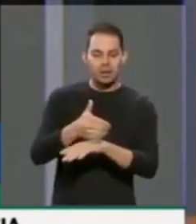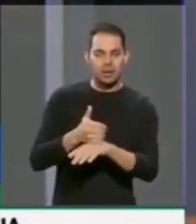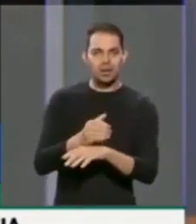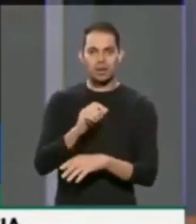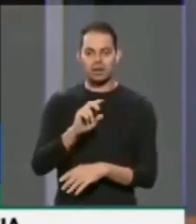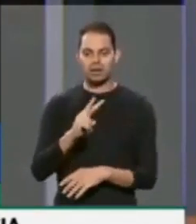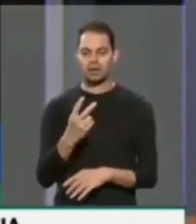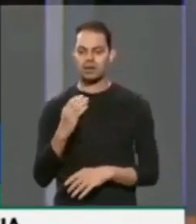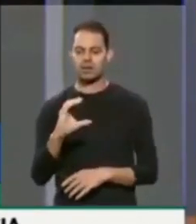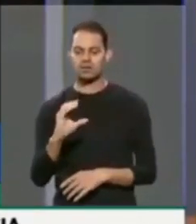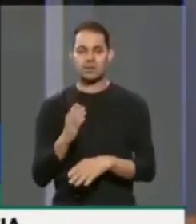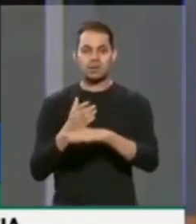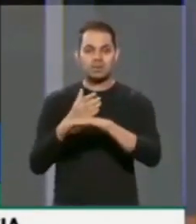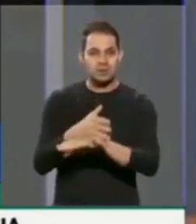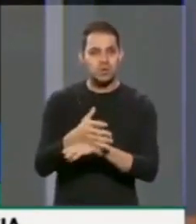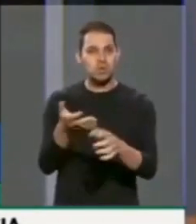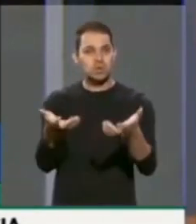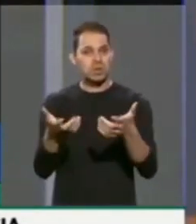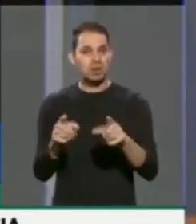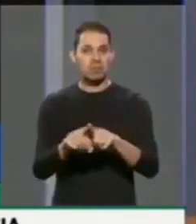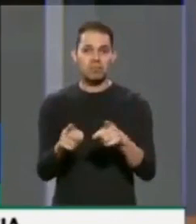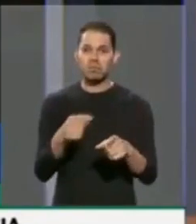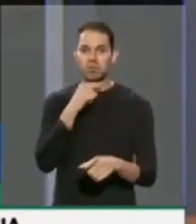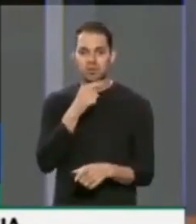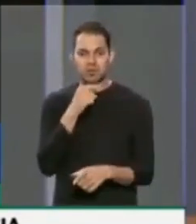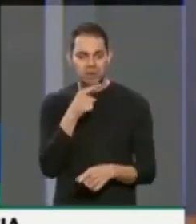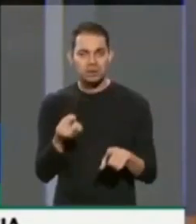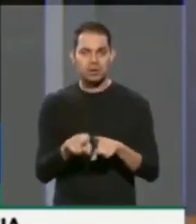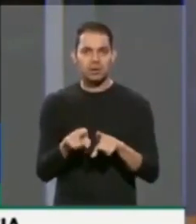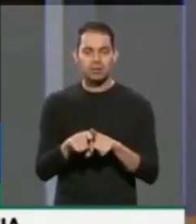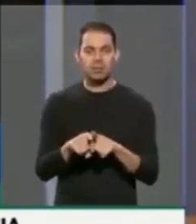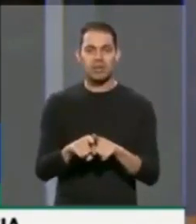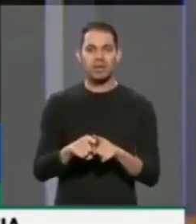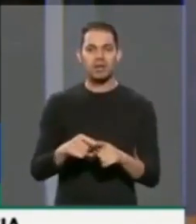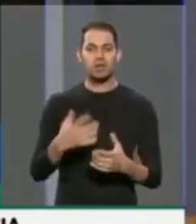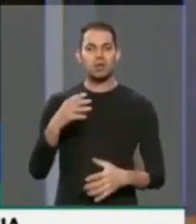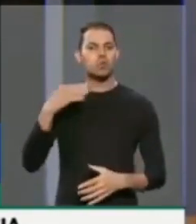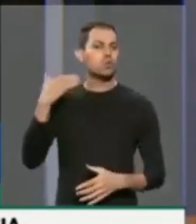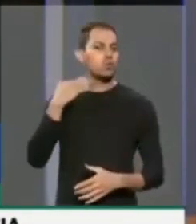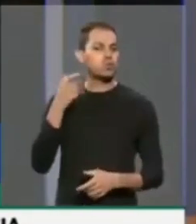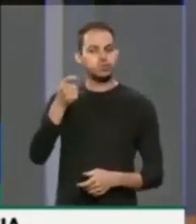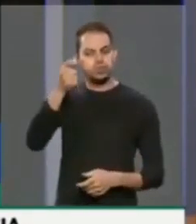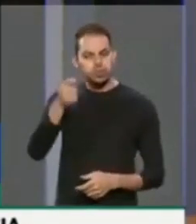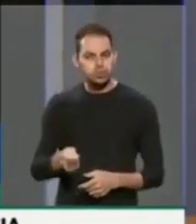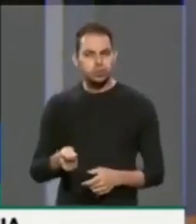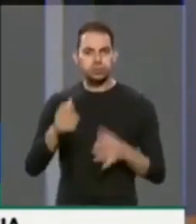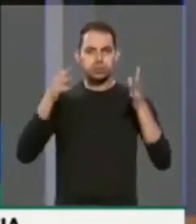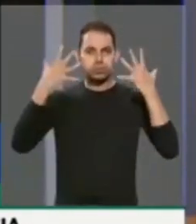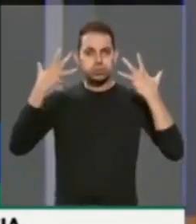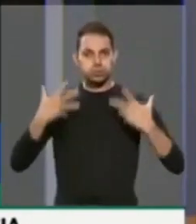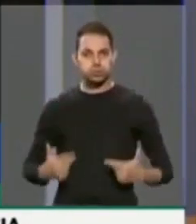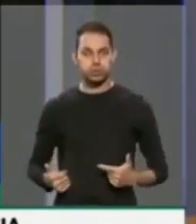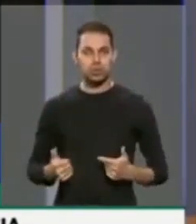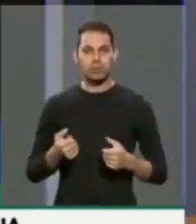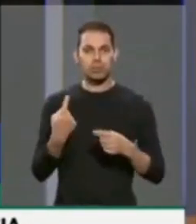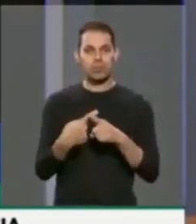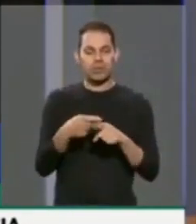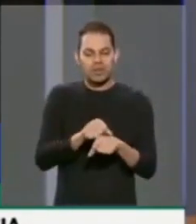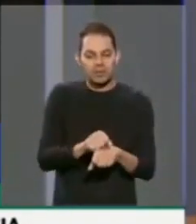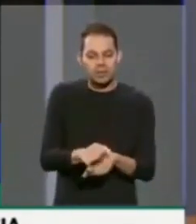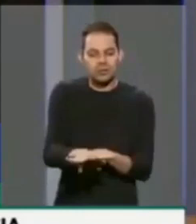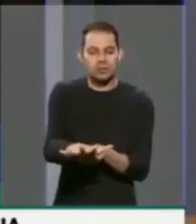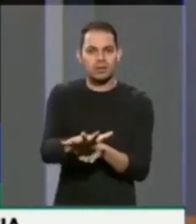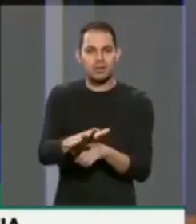a essas investigações. Fere o princípio do juiz natural, porque ele não foi distribuído através